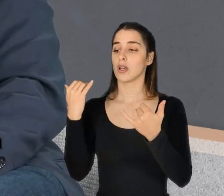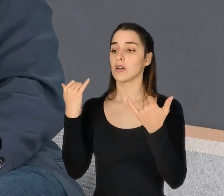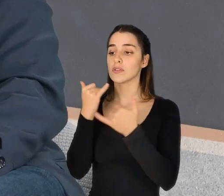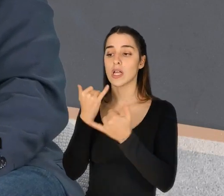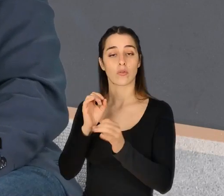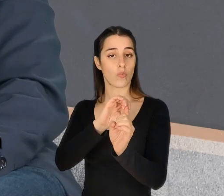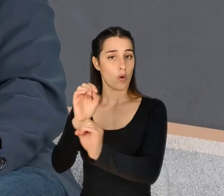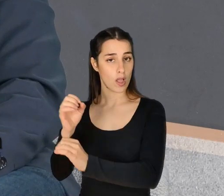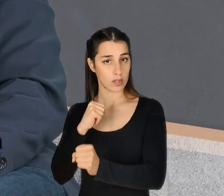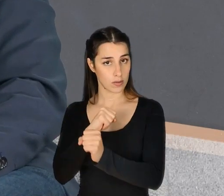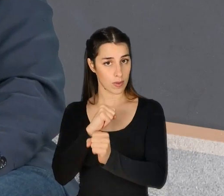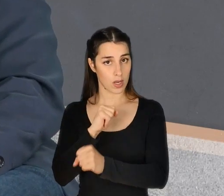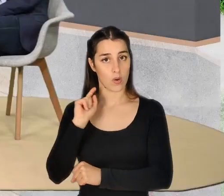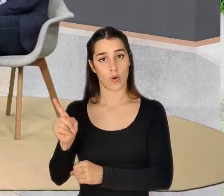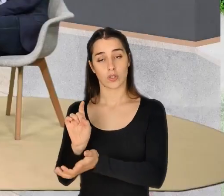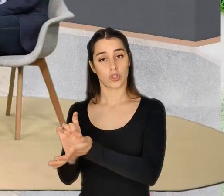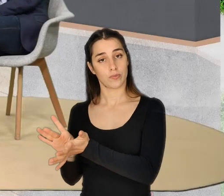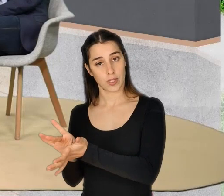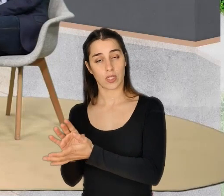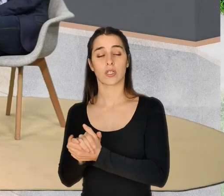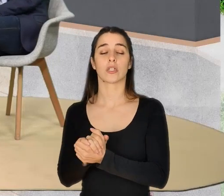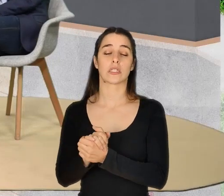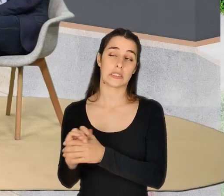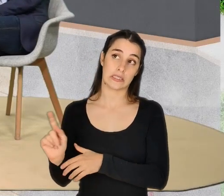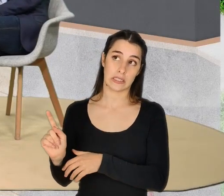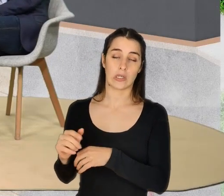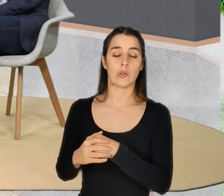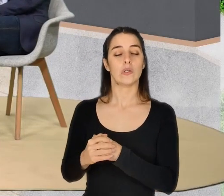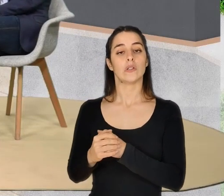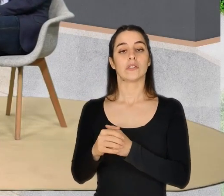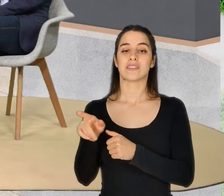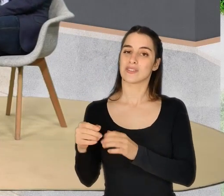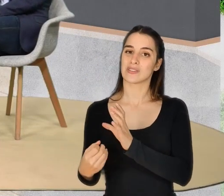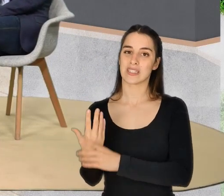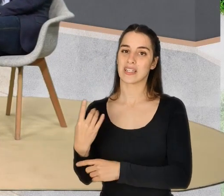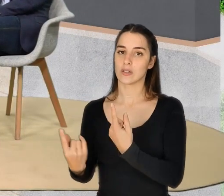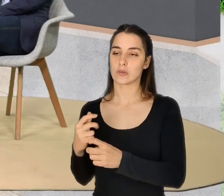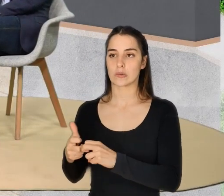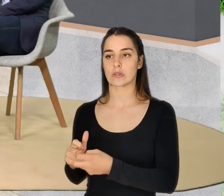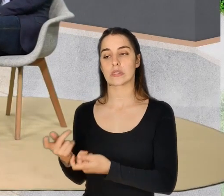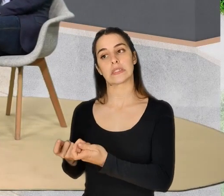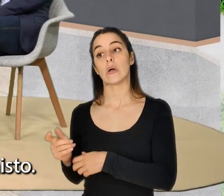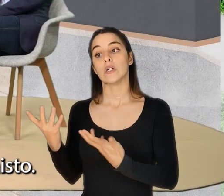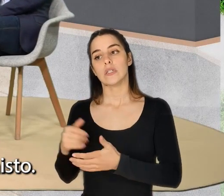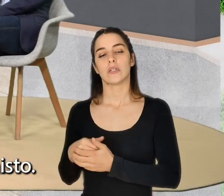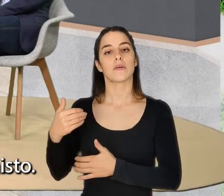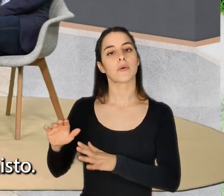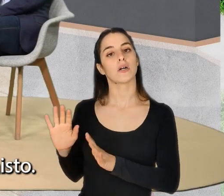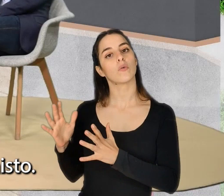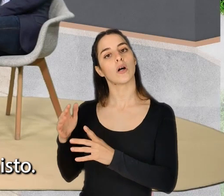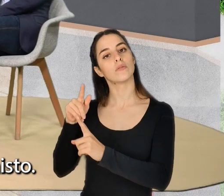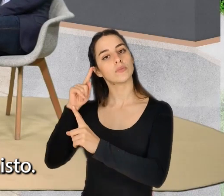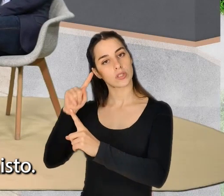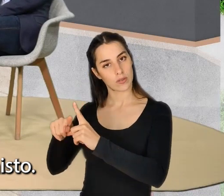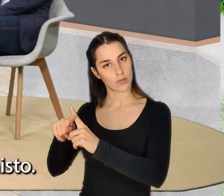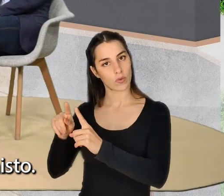infeliz no seu trabalho, obviamente sem ser despedir-se e ir para o Tibete, porque isso cria alguns problemas às vezes às organizações, mas qual é que o primeiro